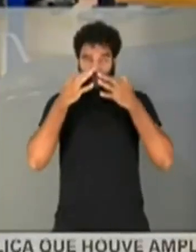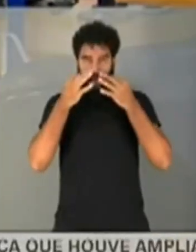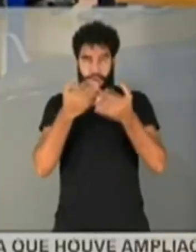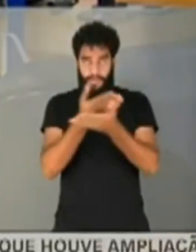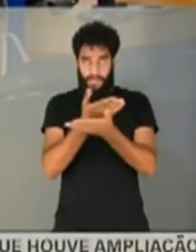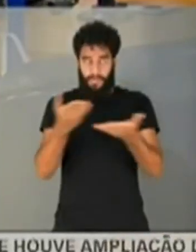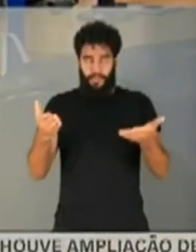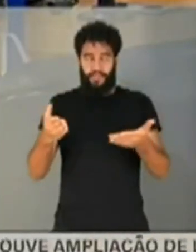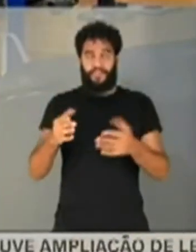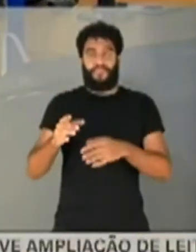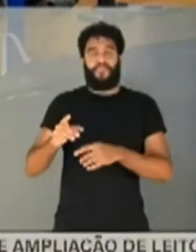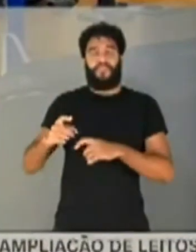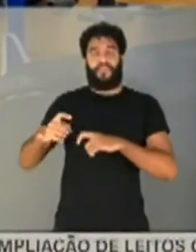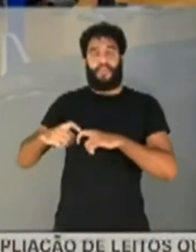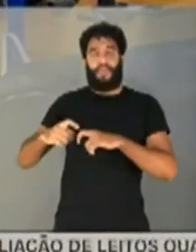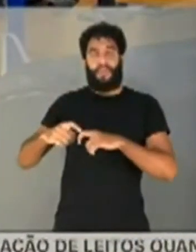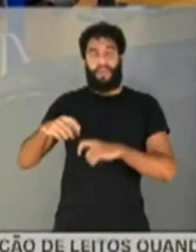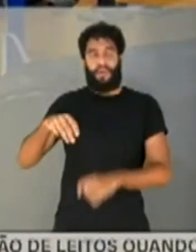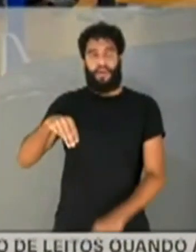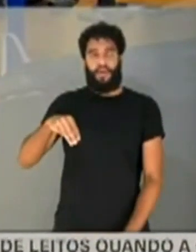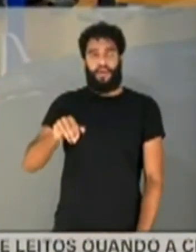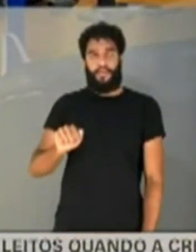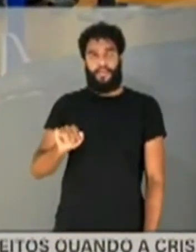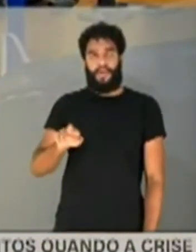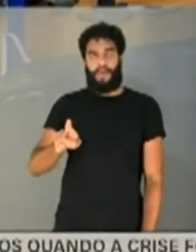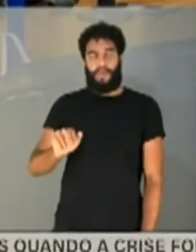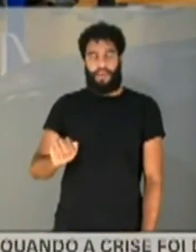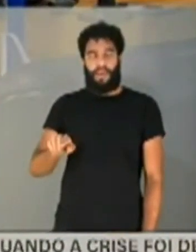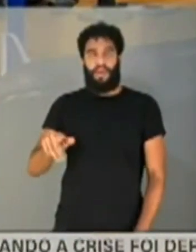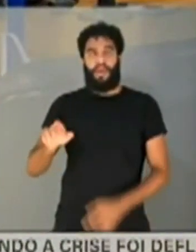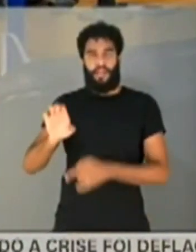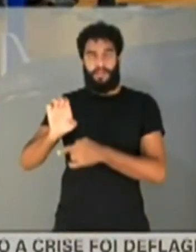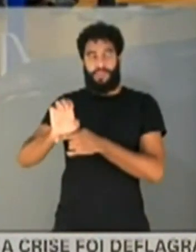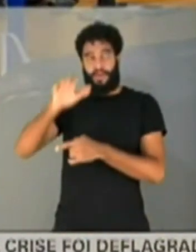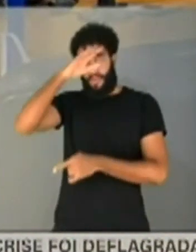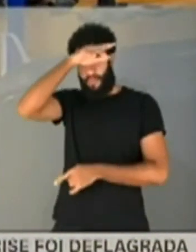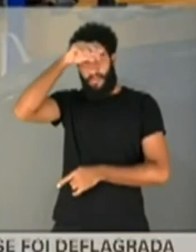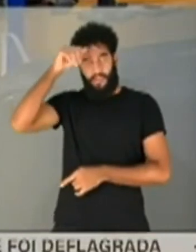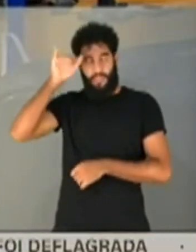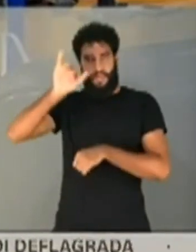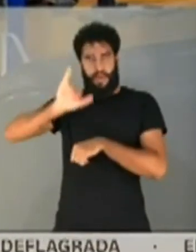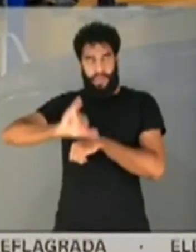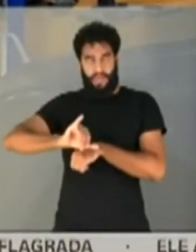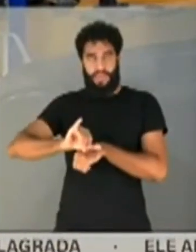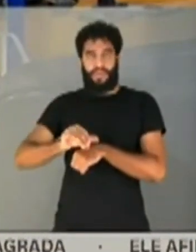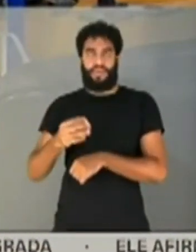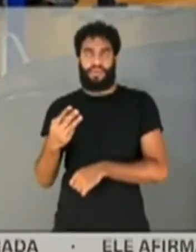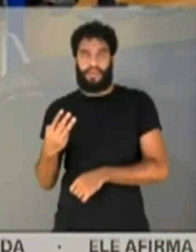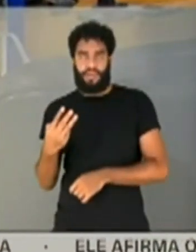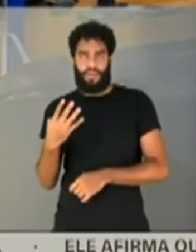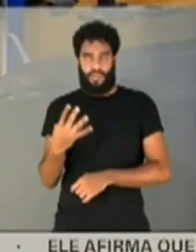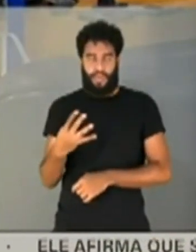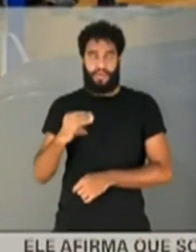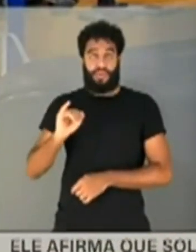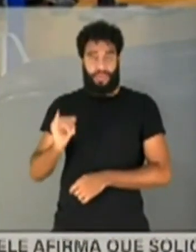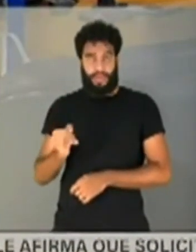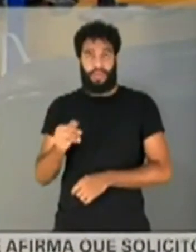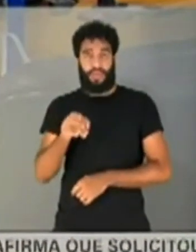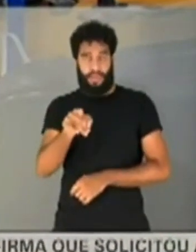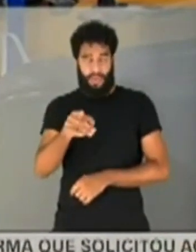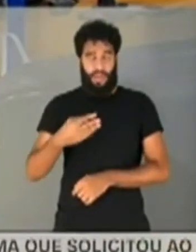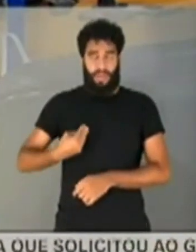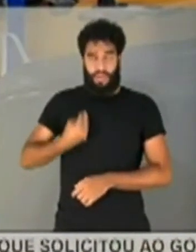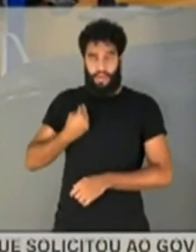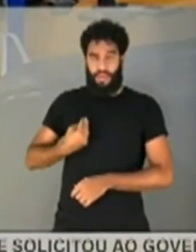A doutora Mayra esteve em Manaus nos dias 3 e 4 de janeiro. Nessa presença dela no Estado, o senhor